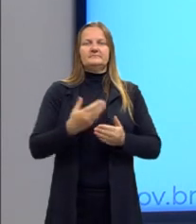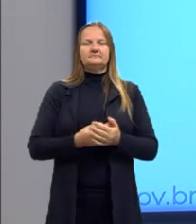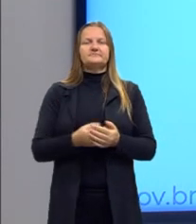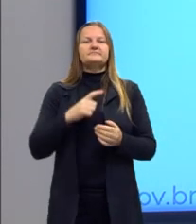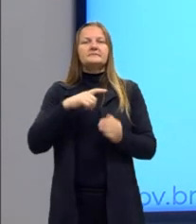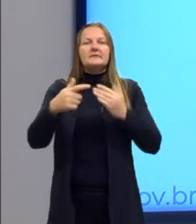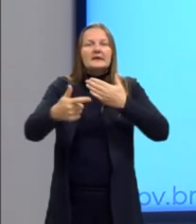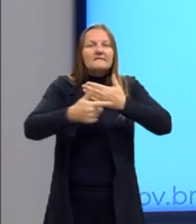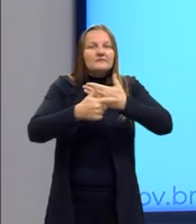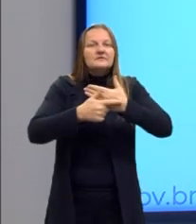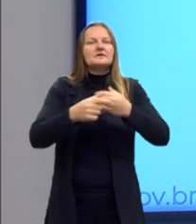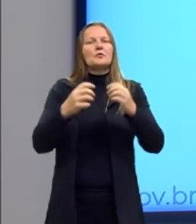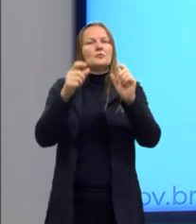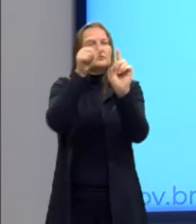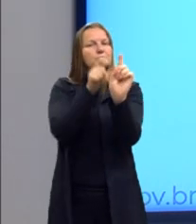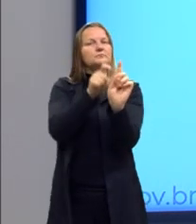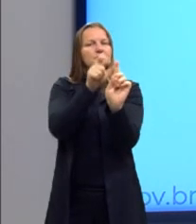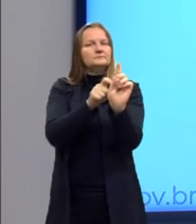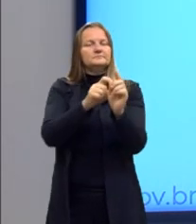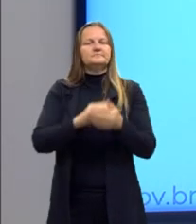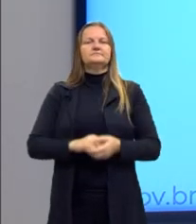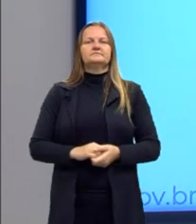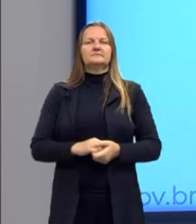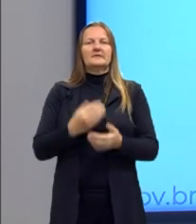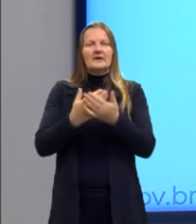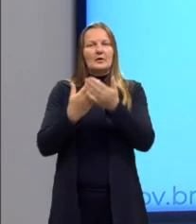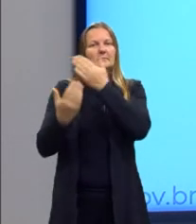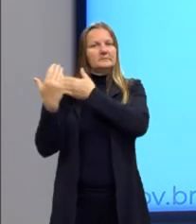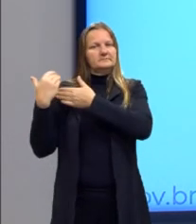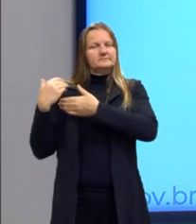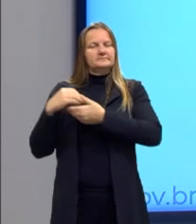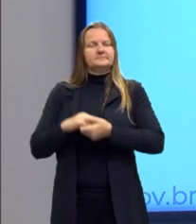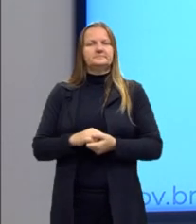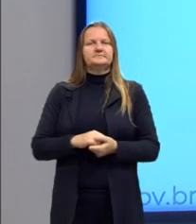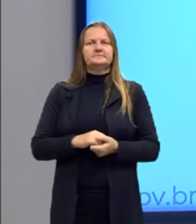é o papel da metafísica que nós já vimos na aula passada.